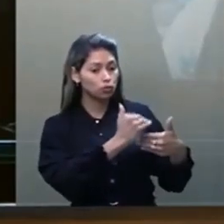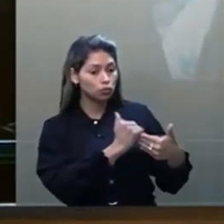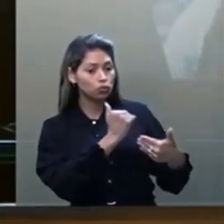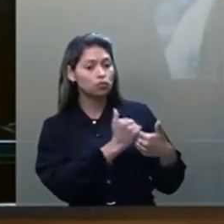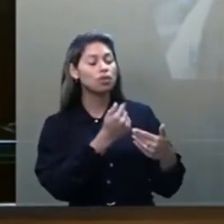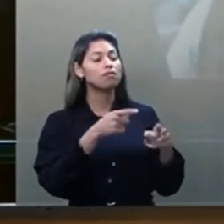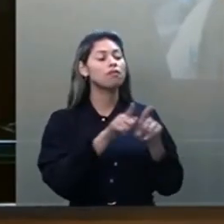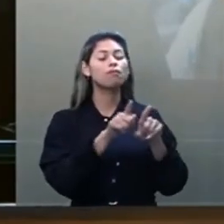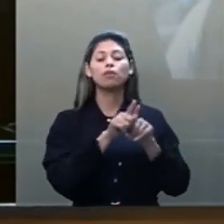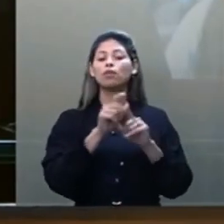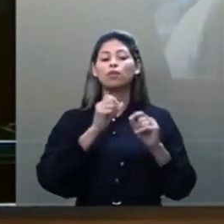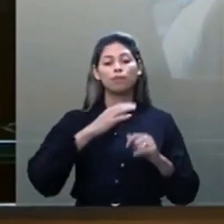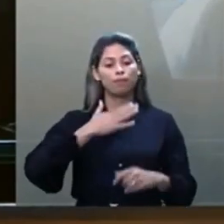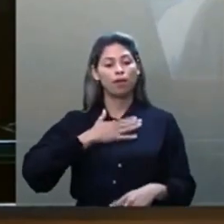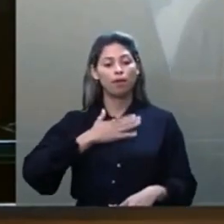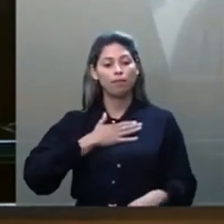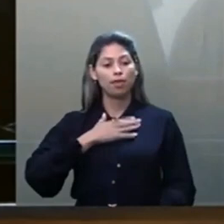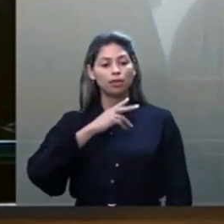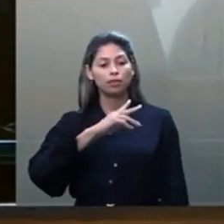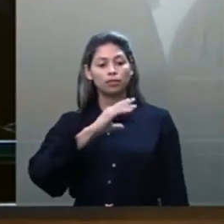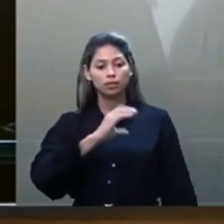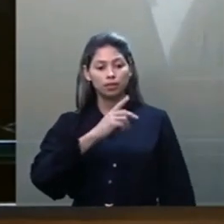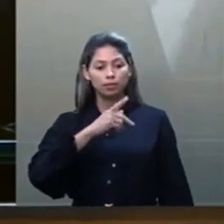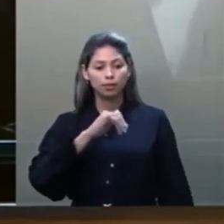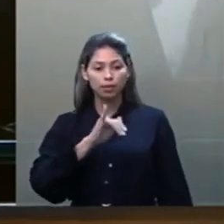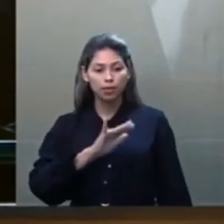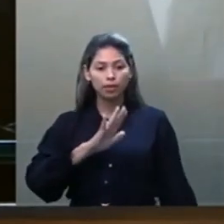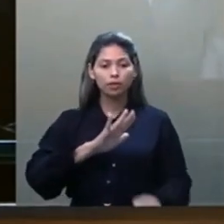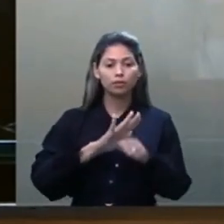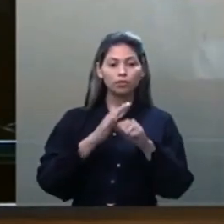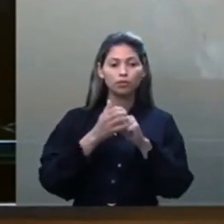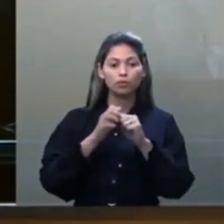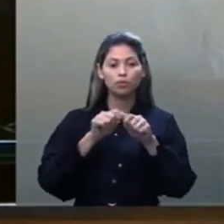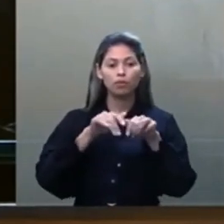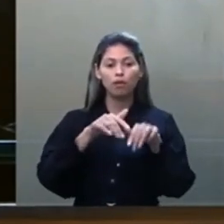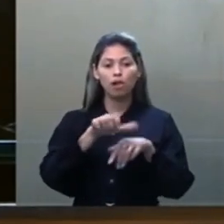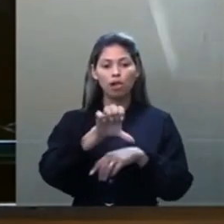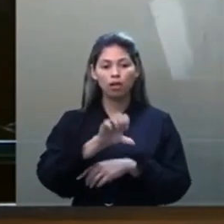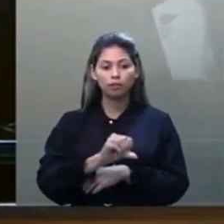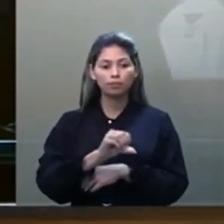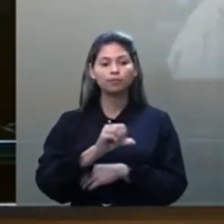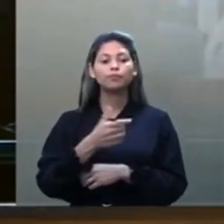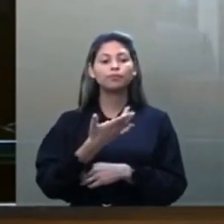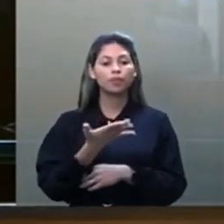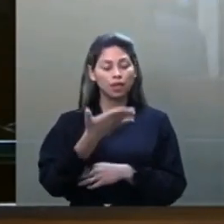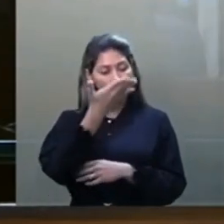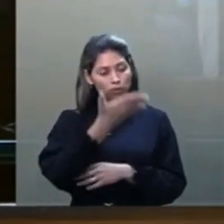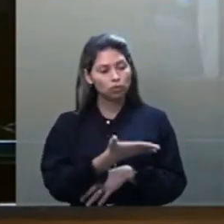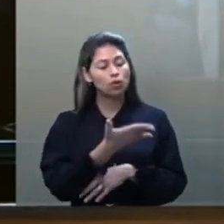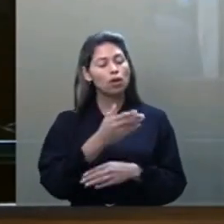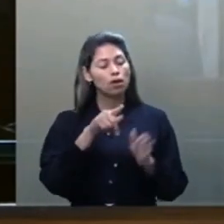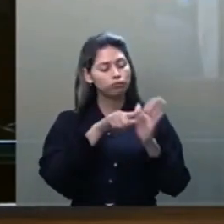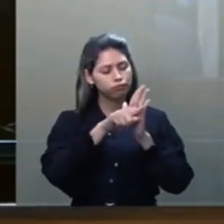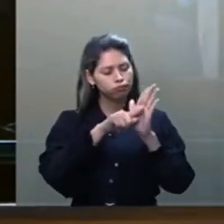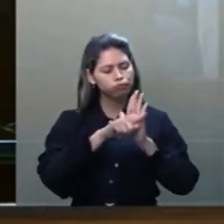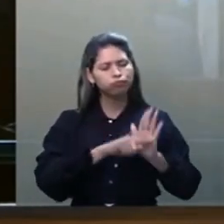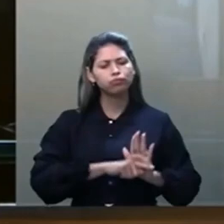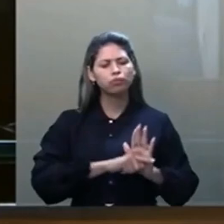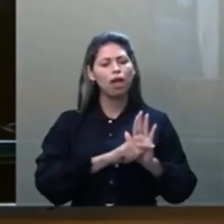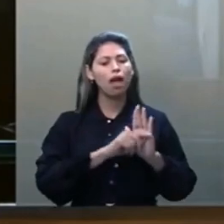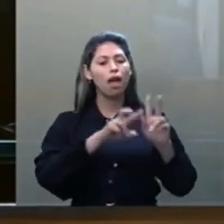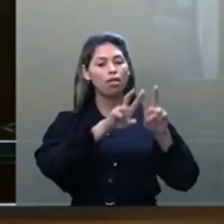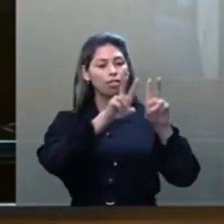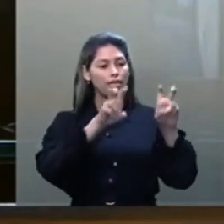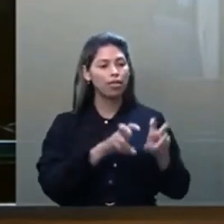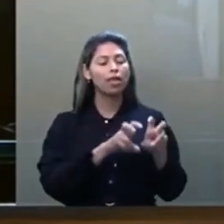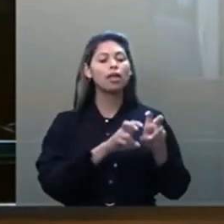mim na CPI da Covid. Você que é um estudioso do assunto, de tratamentos, e no